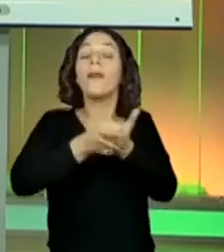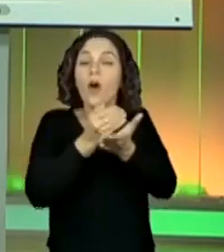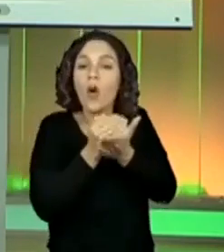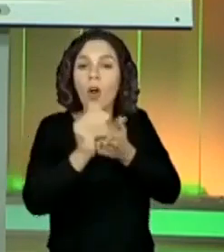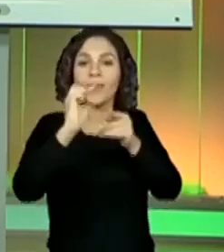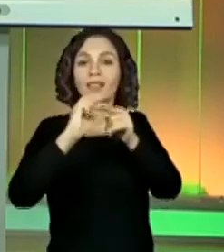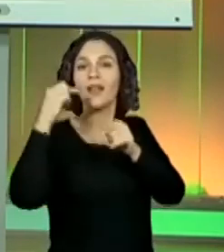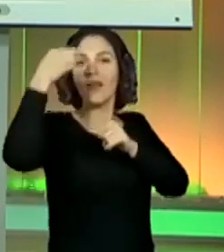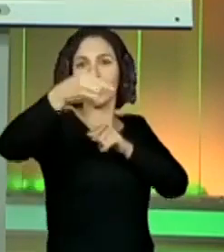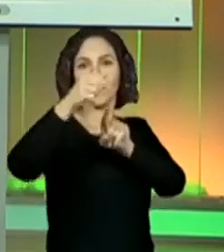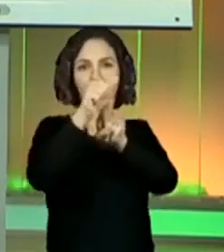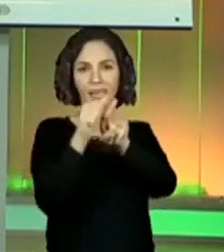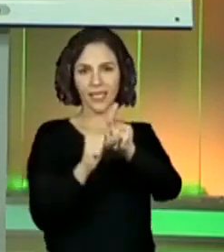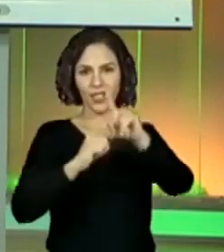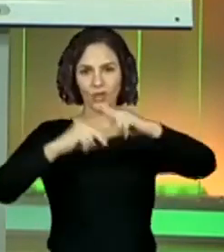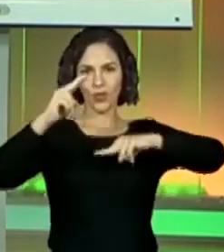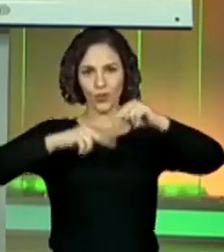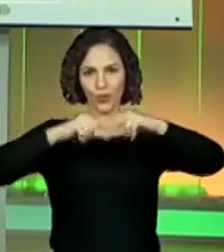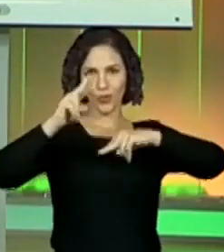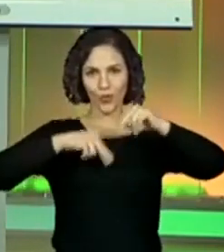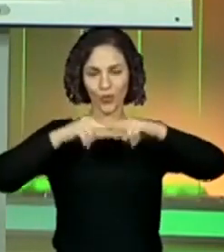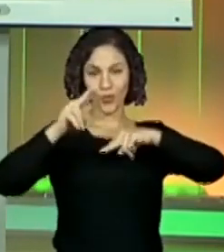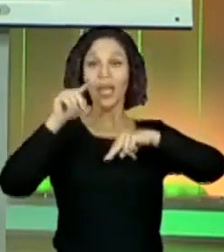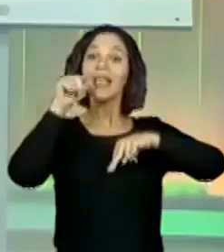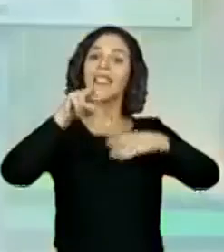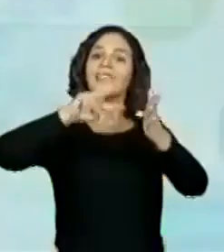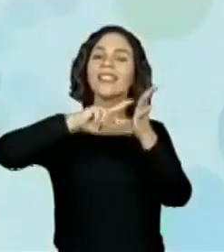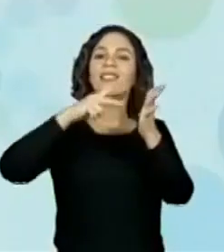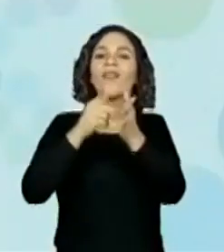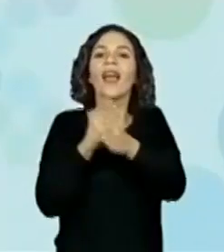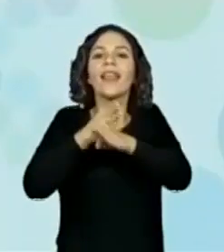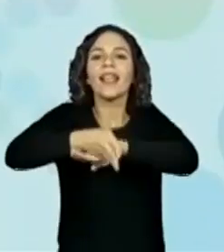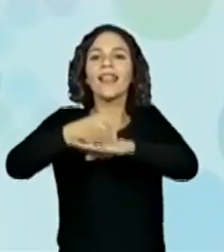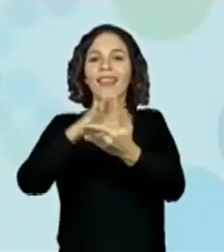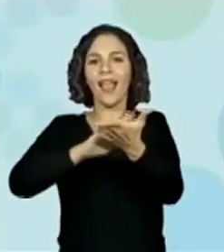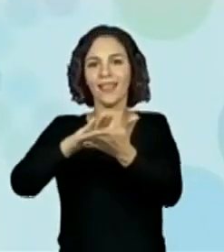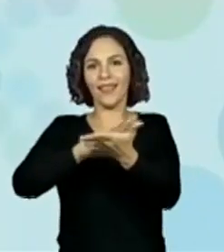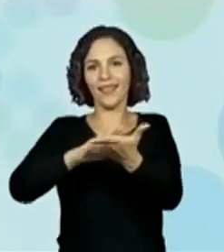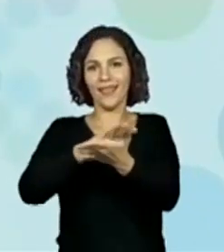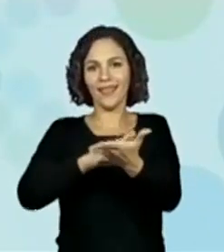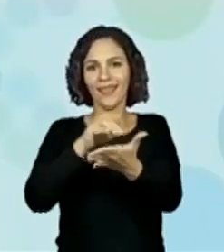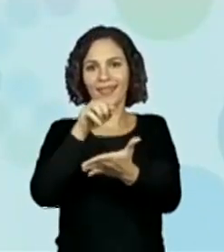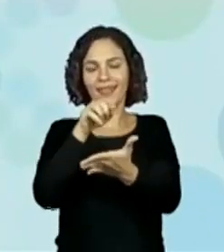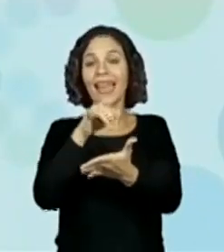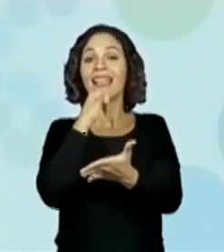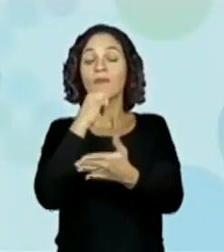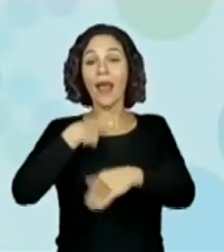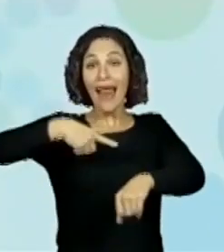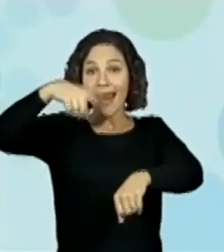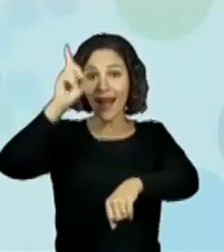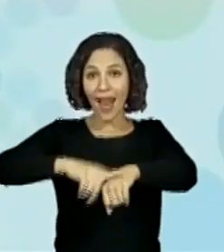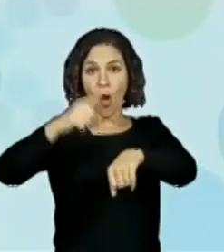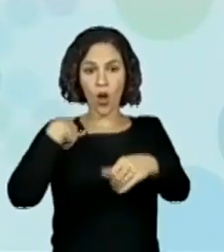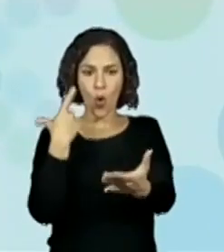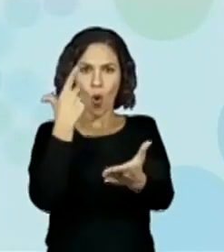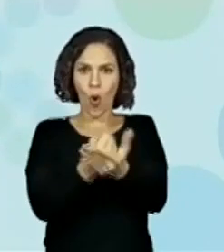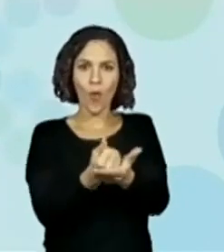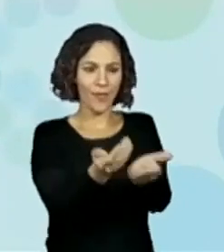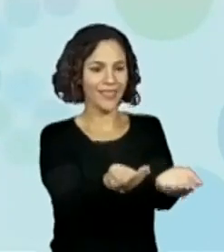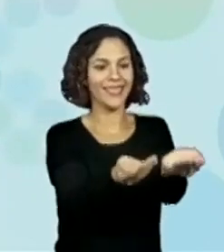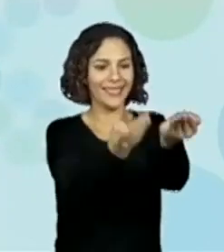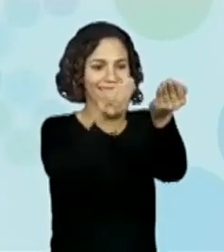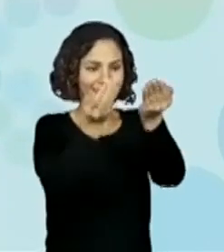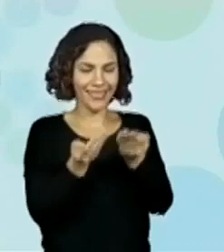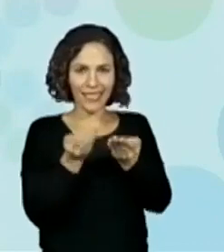seguinte. É isso que significa esse sem entrada aqui. Isso quer dizer que ele não paga nada na hora. Mas no mês